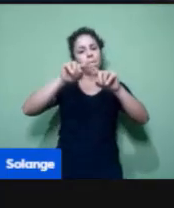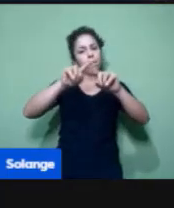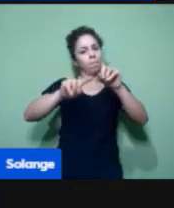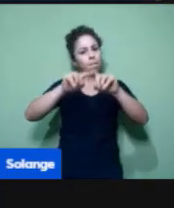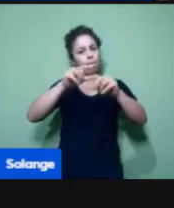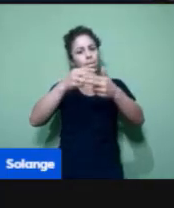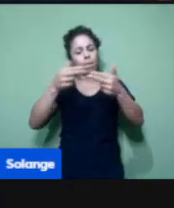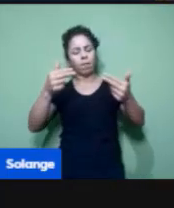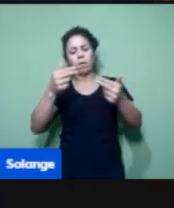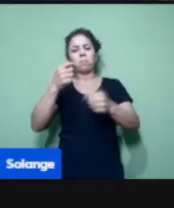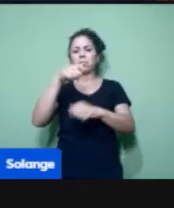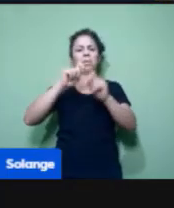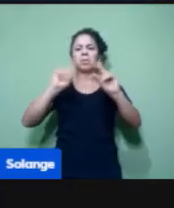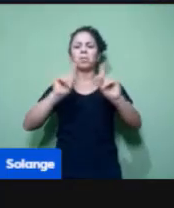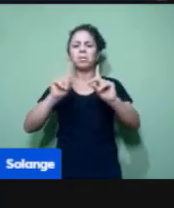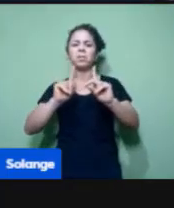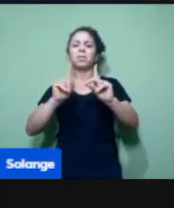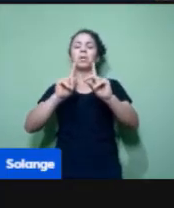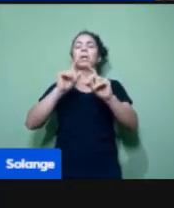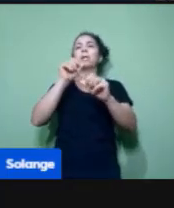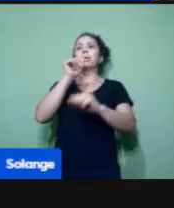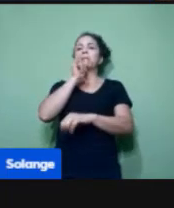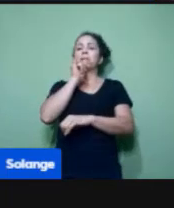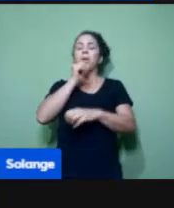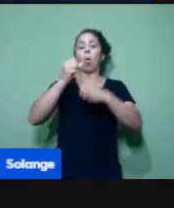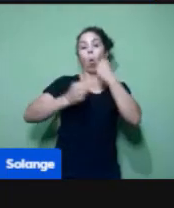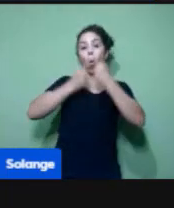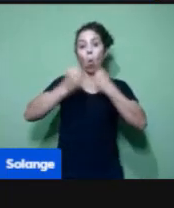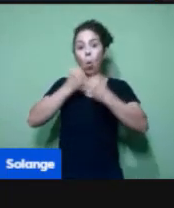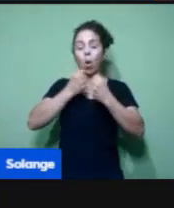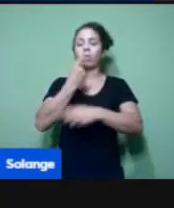Uma corrida individual, saltos,